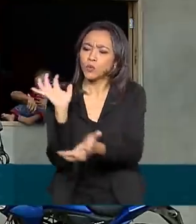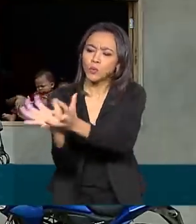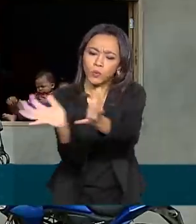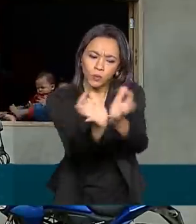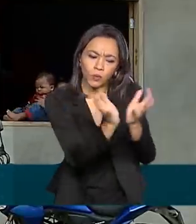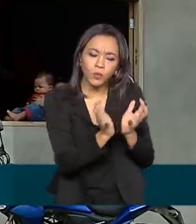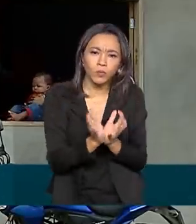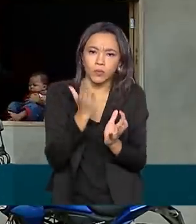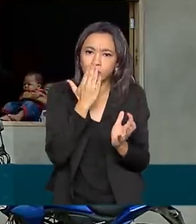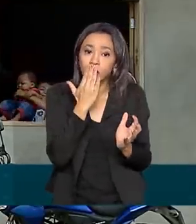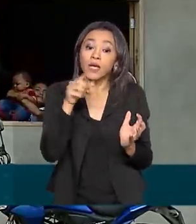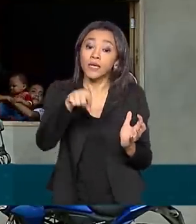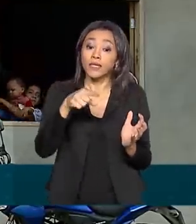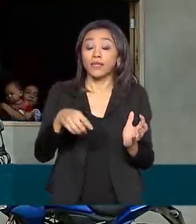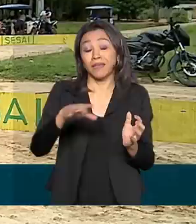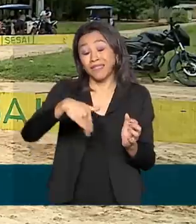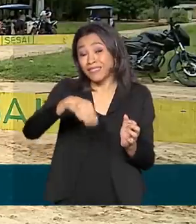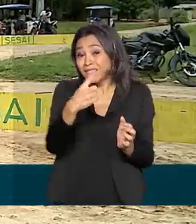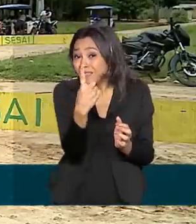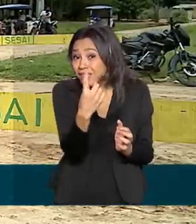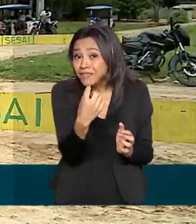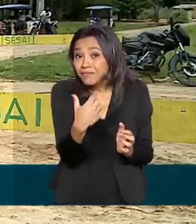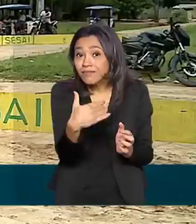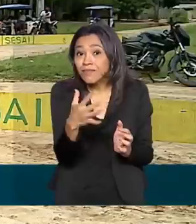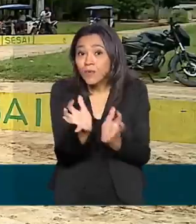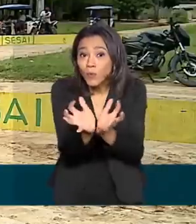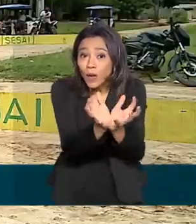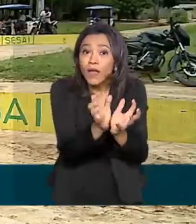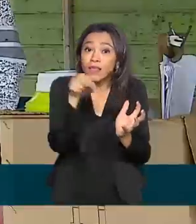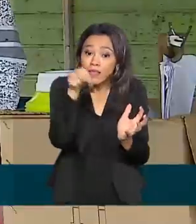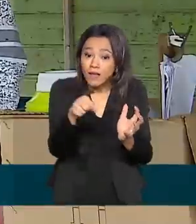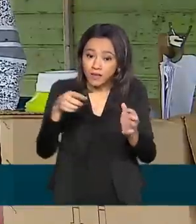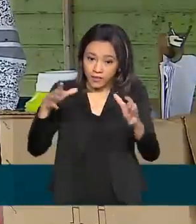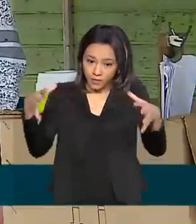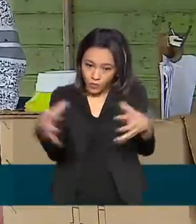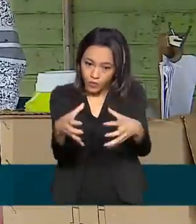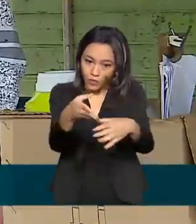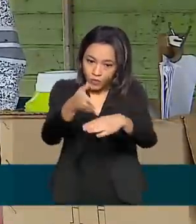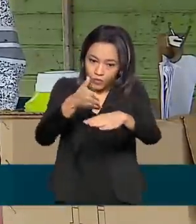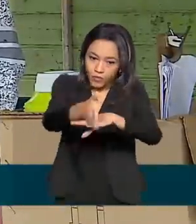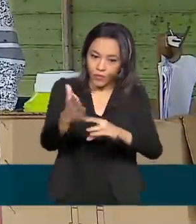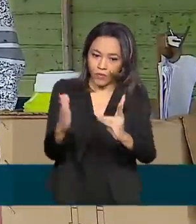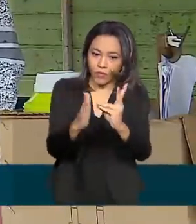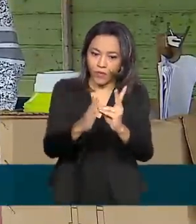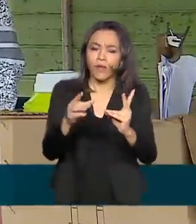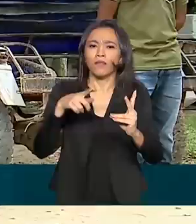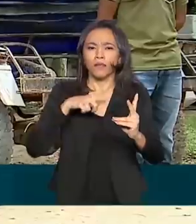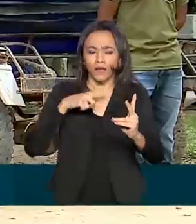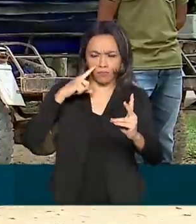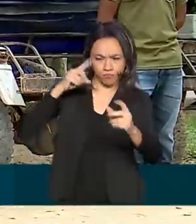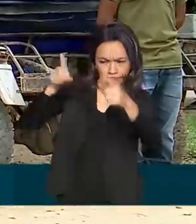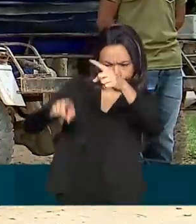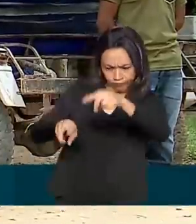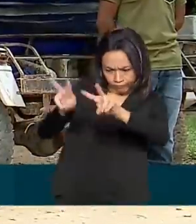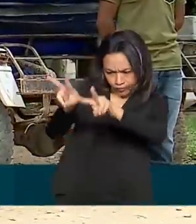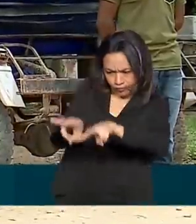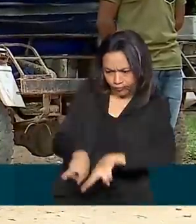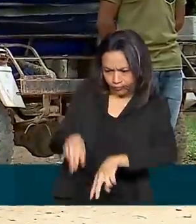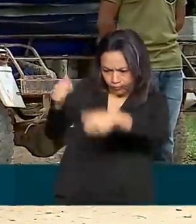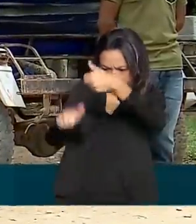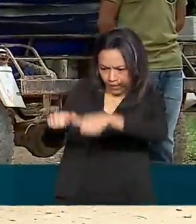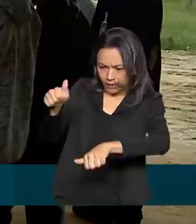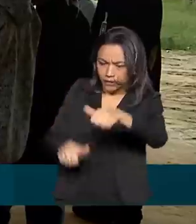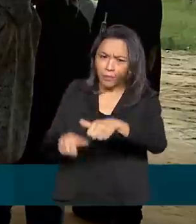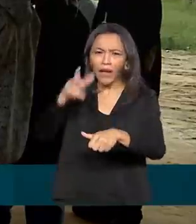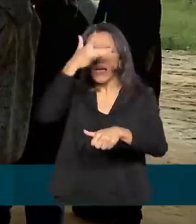236 aldeias. Na entrada dessa aldeia, um controle sanitário faz a triagem para evitar que pessoas com